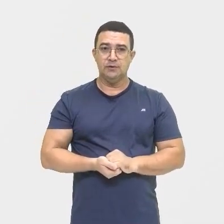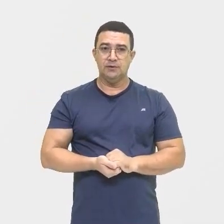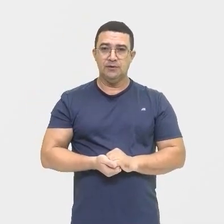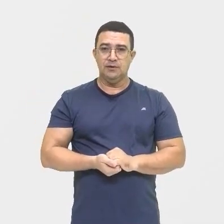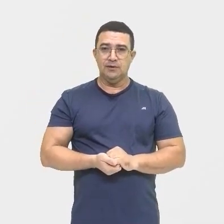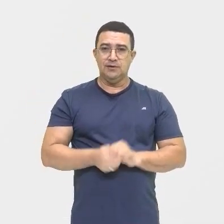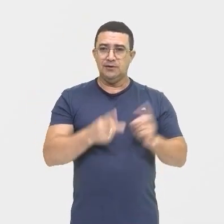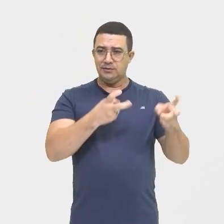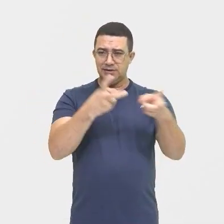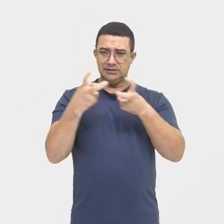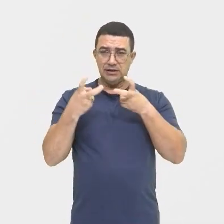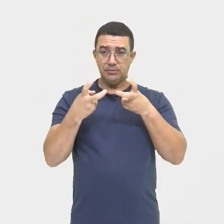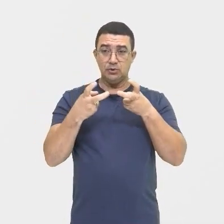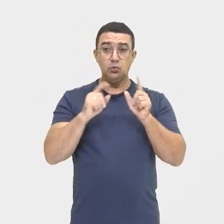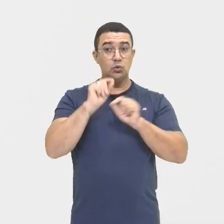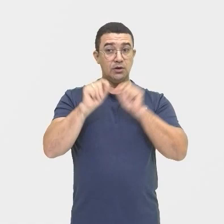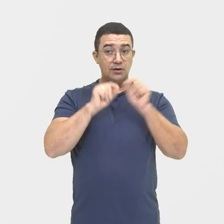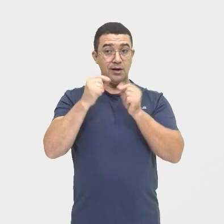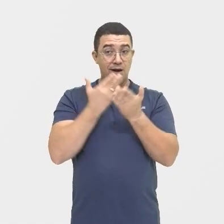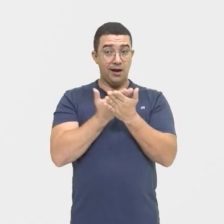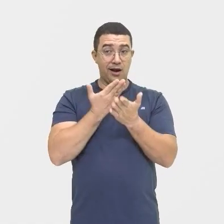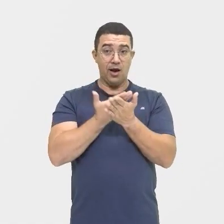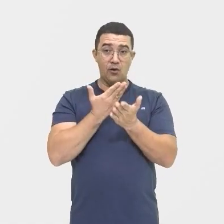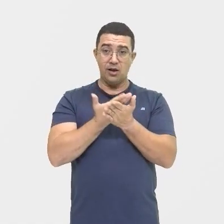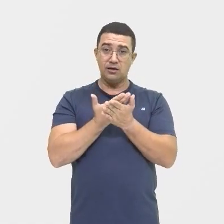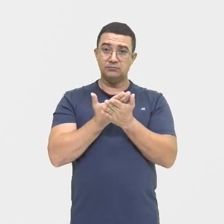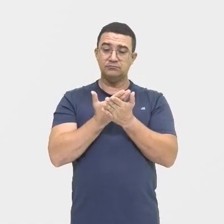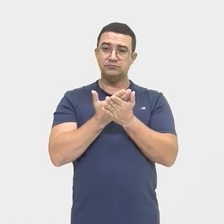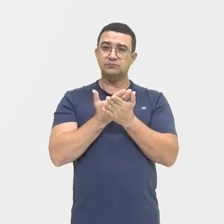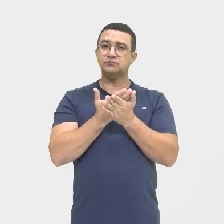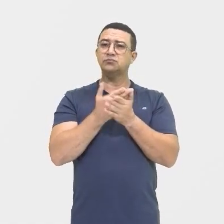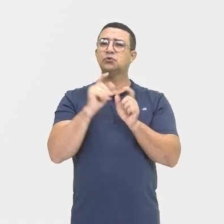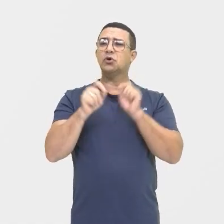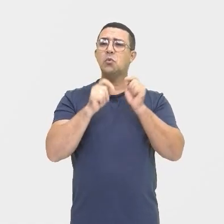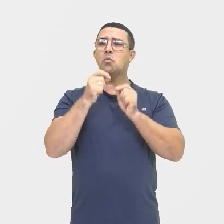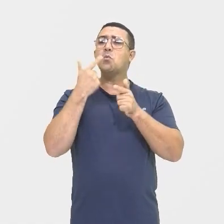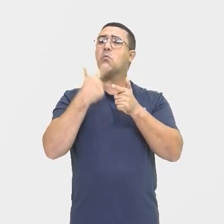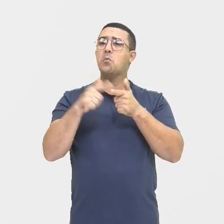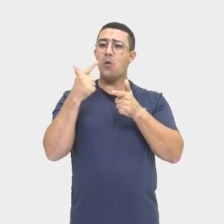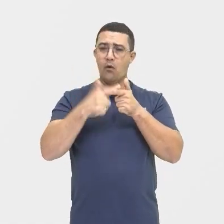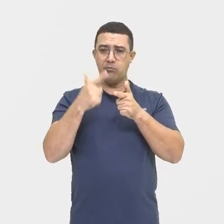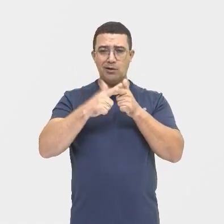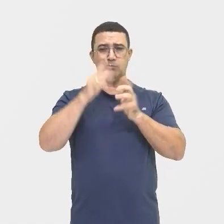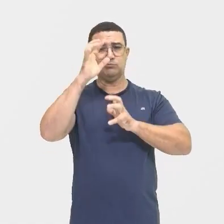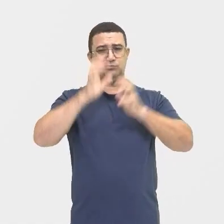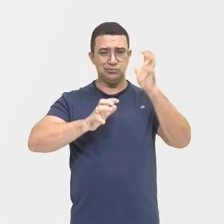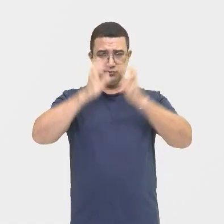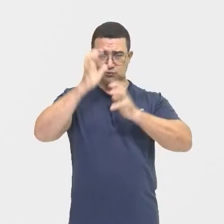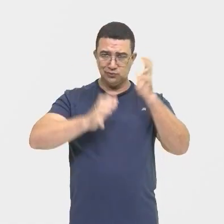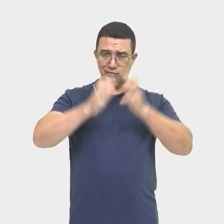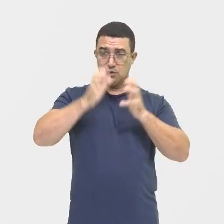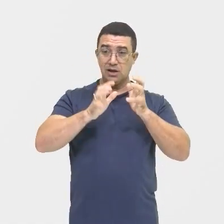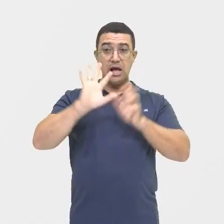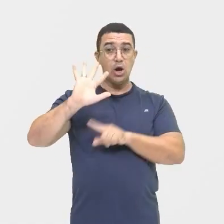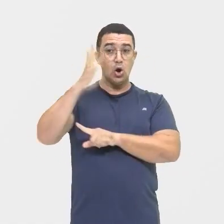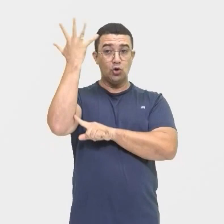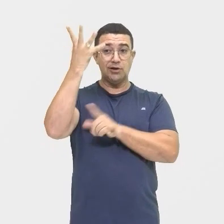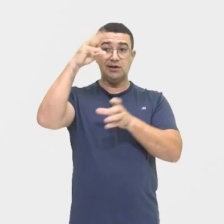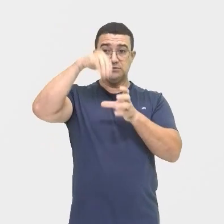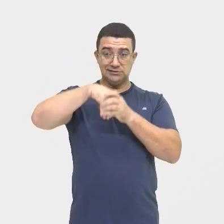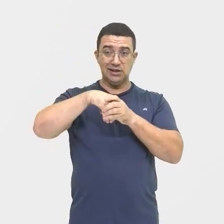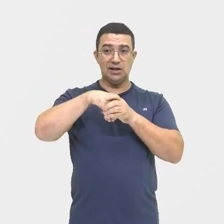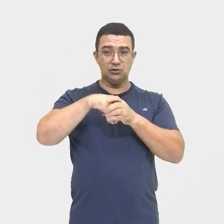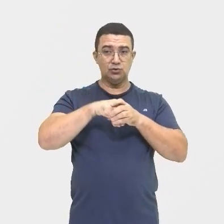essa aula Basicamente essa questão, desse problema Esses conflitos que ocorrem aqui